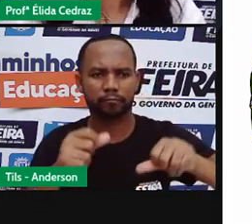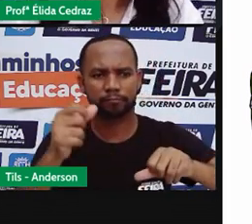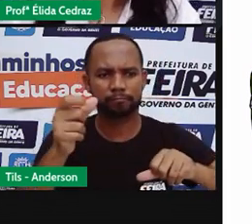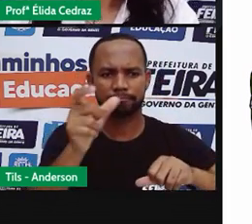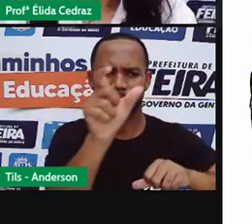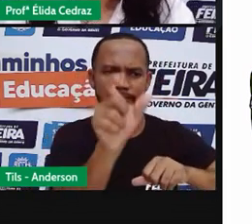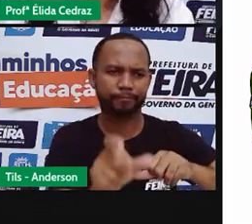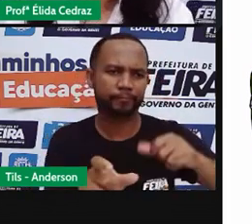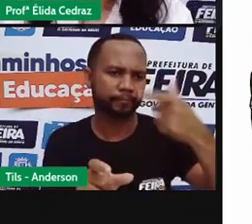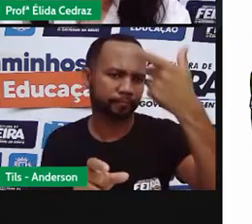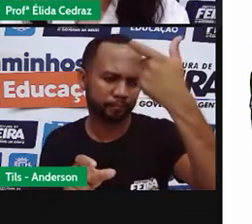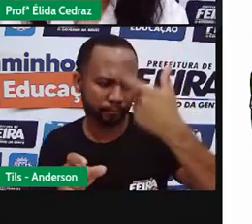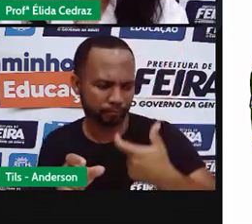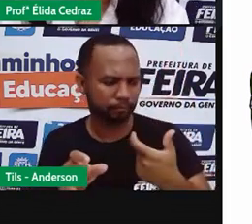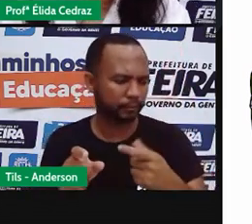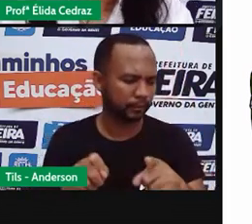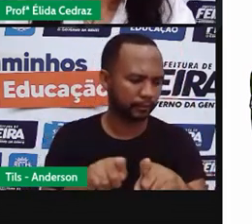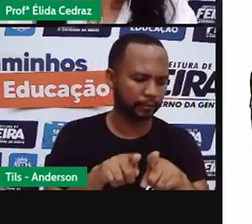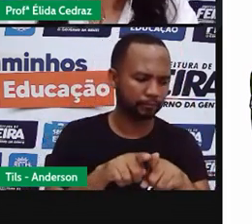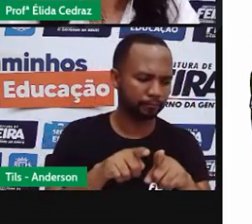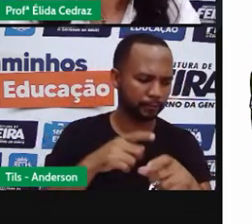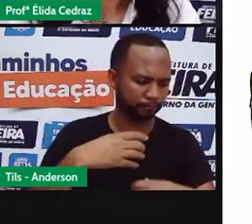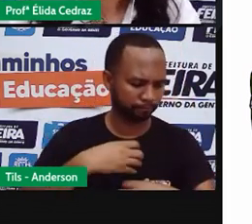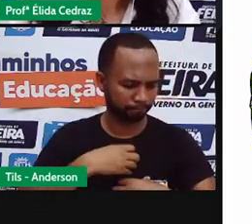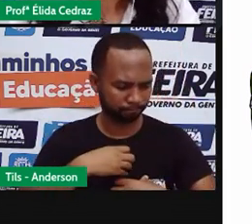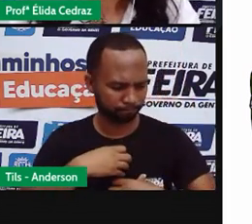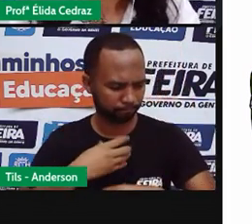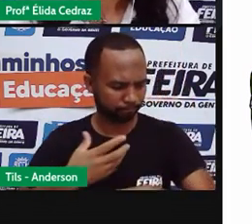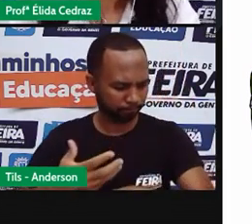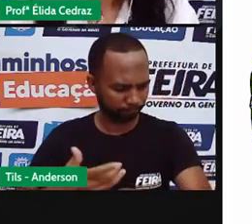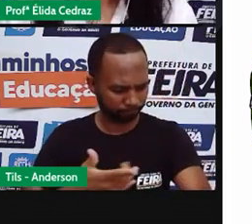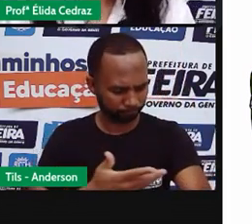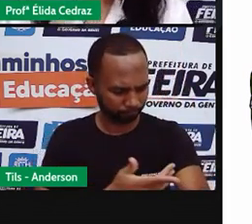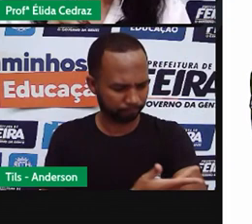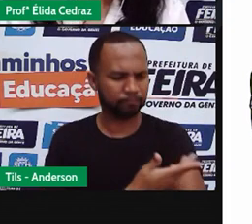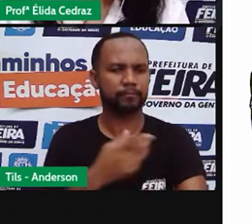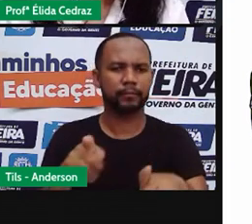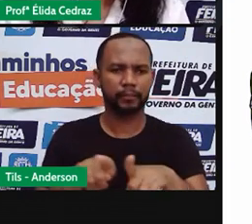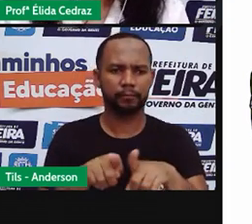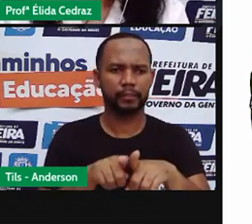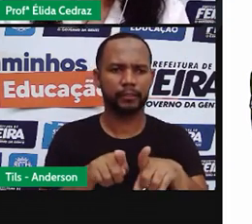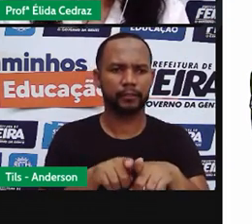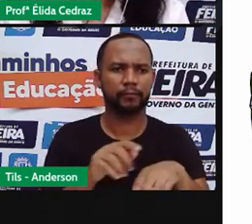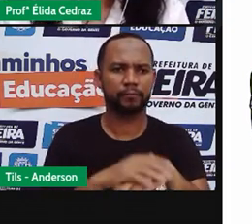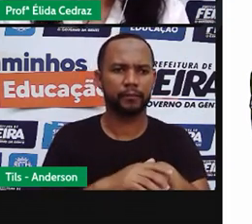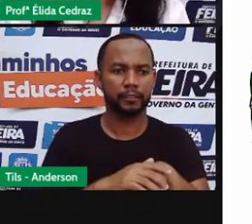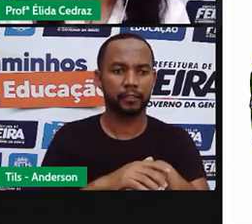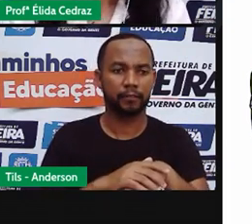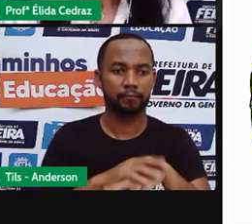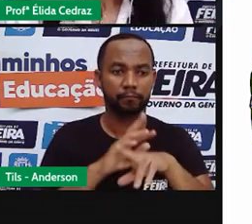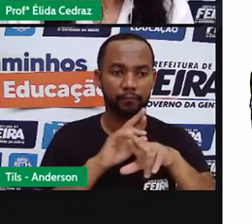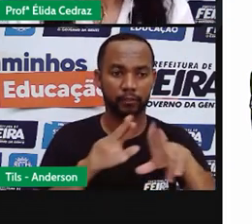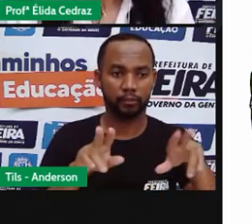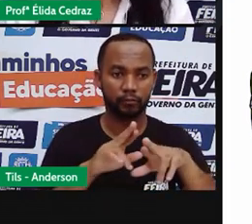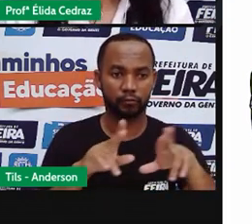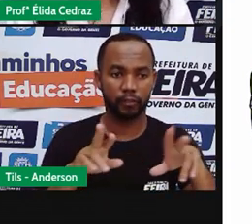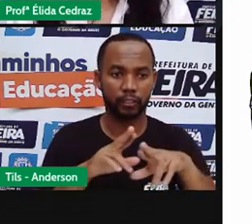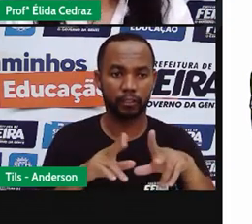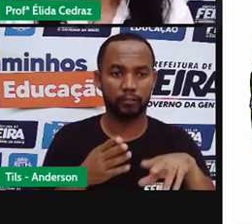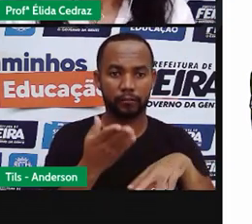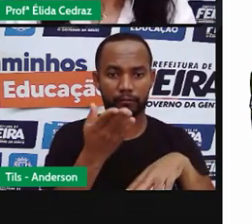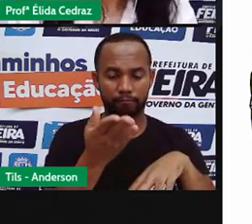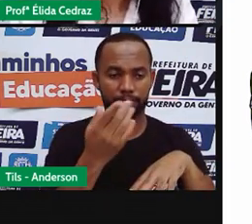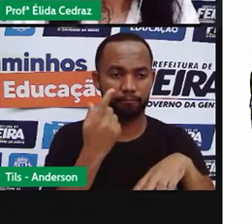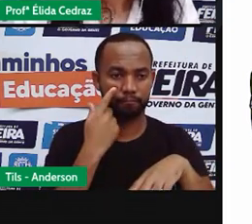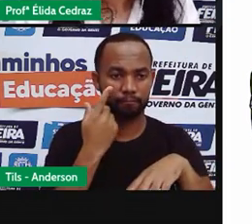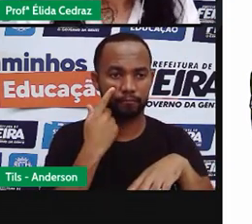sentimentos, atitudes e emoções dos seres humanos. Mas a grande diferença é essa aqui.